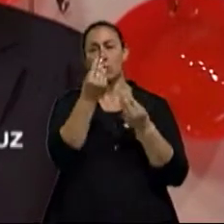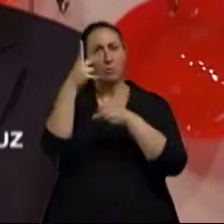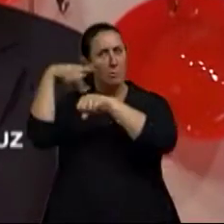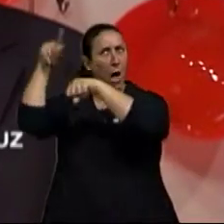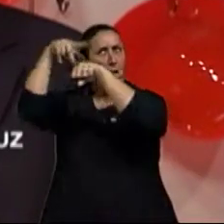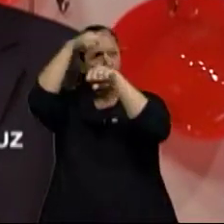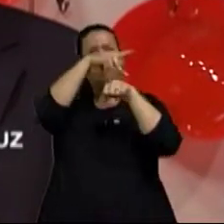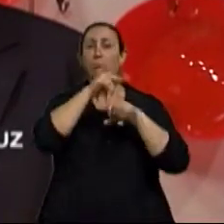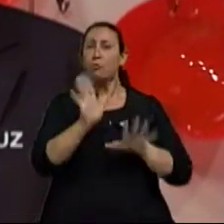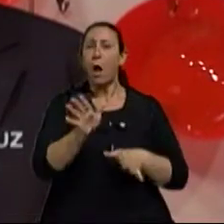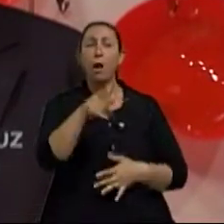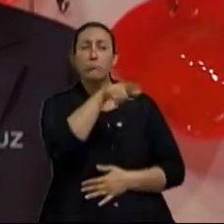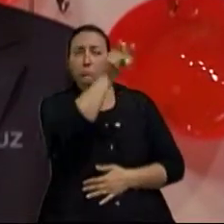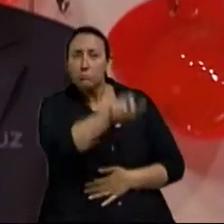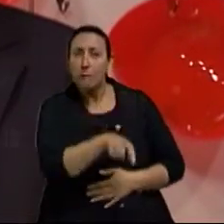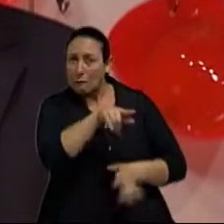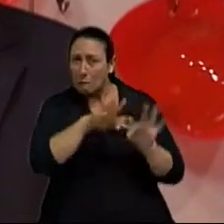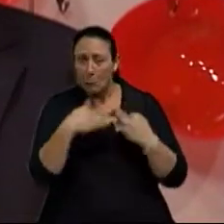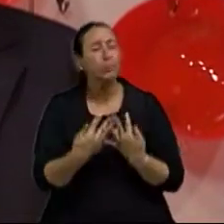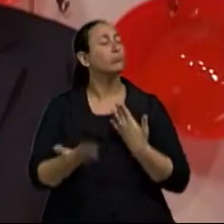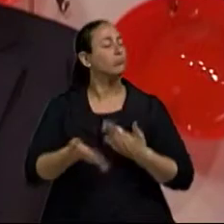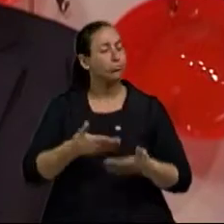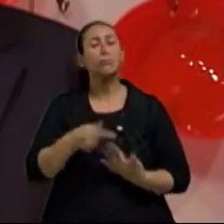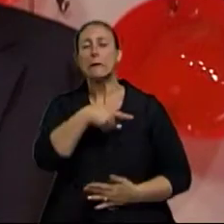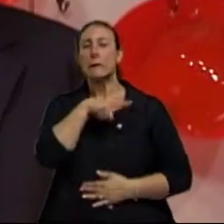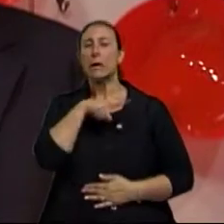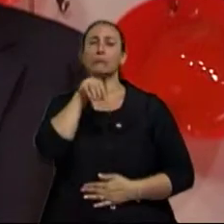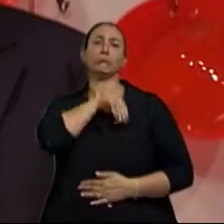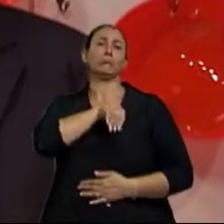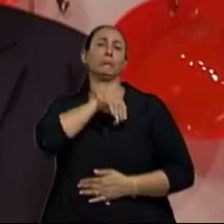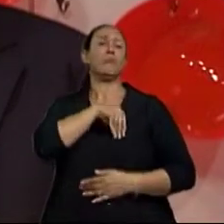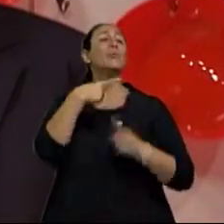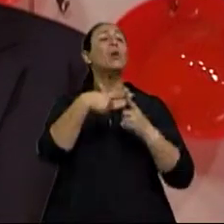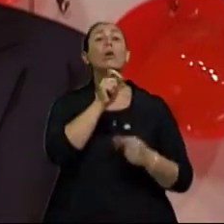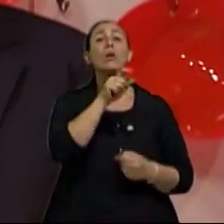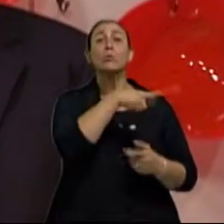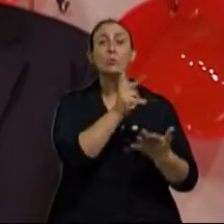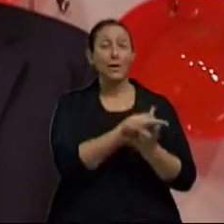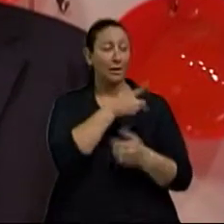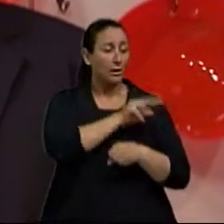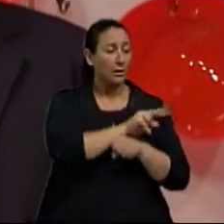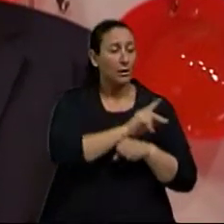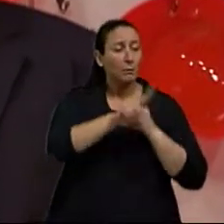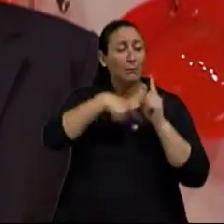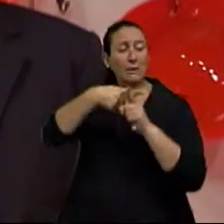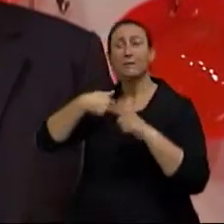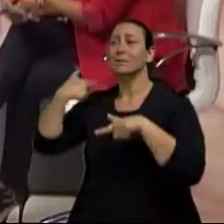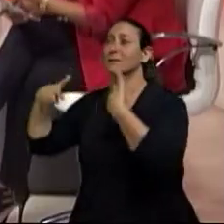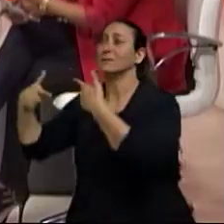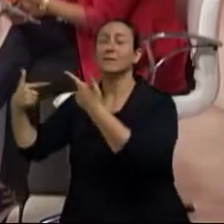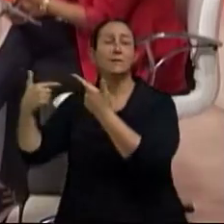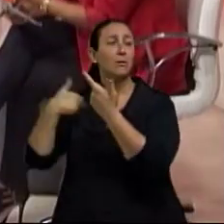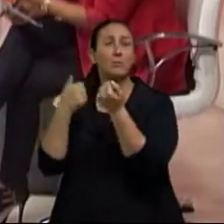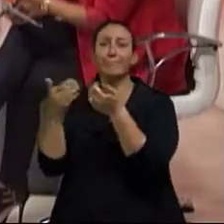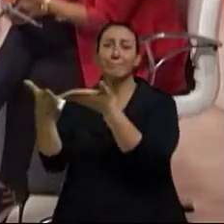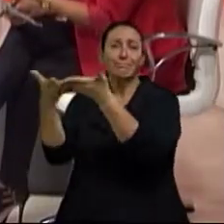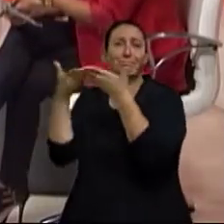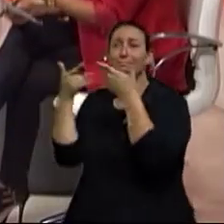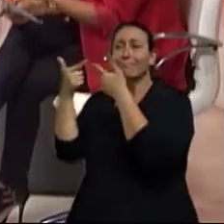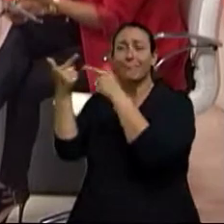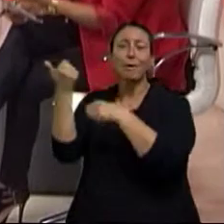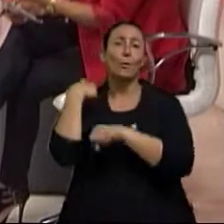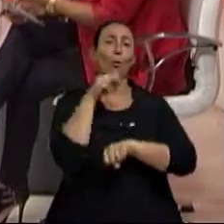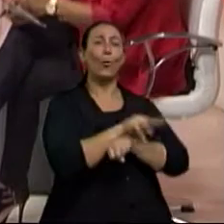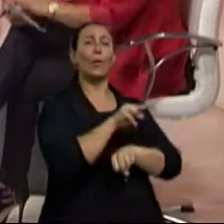exemplo, já remuneram o cuidador familiar para que ele possa ficar em casa tranquilo cuidando do seu idoso. Porque muitas vezes ele deixou a profissão dele para cuidar. Exatamente. Ele deixou a